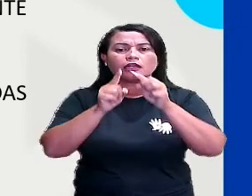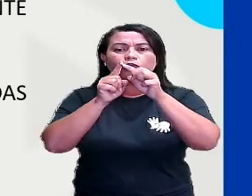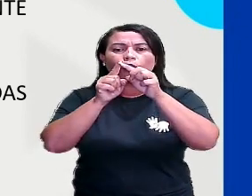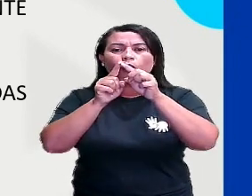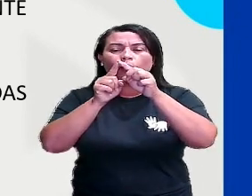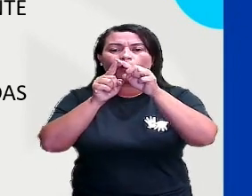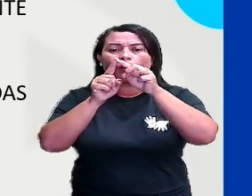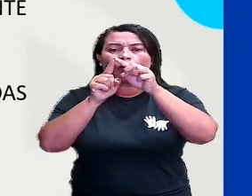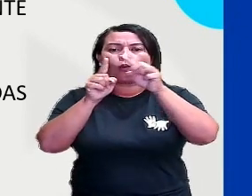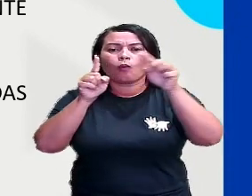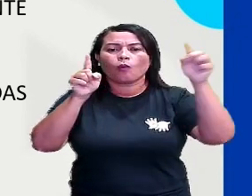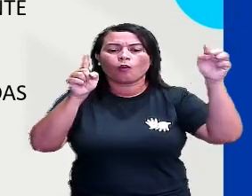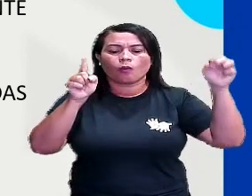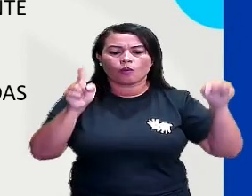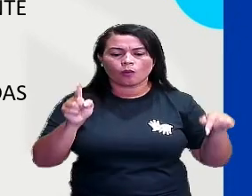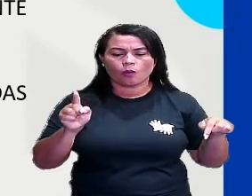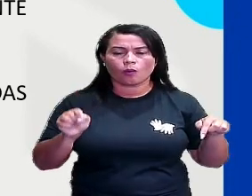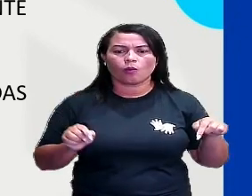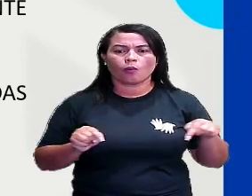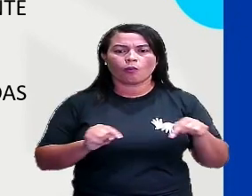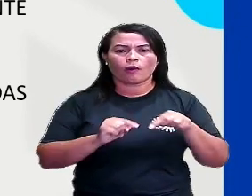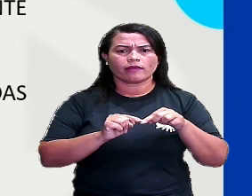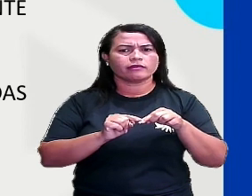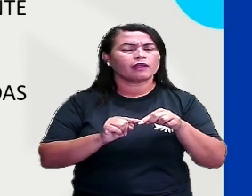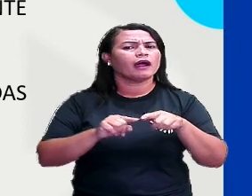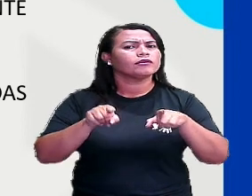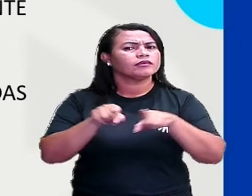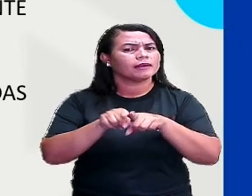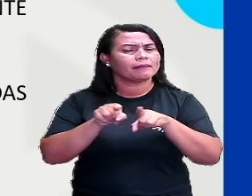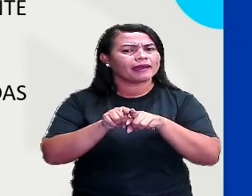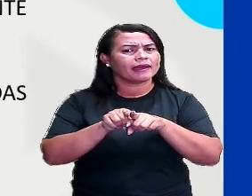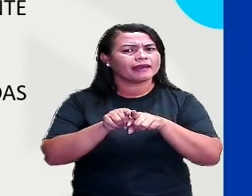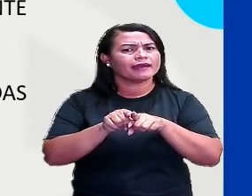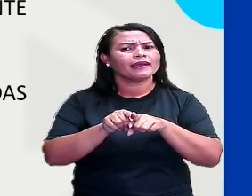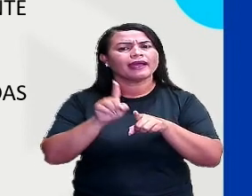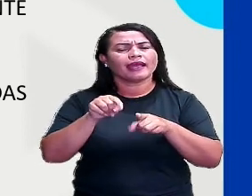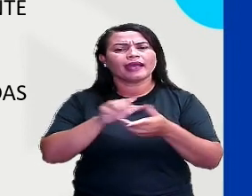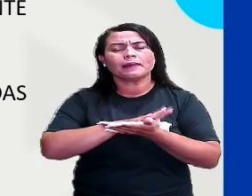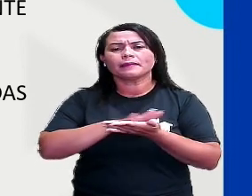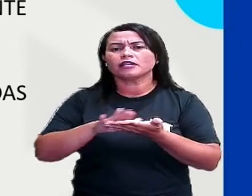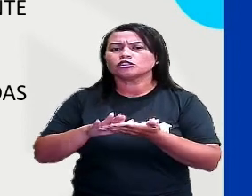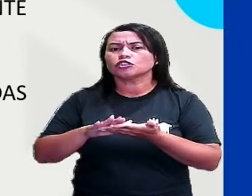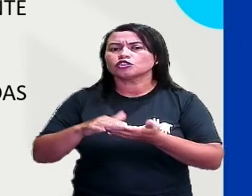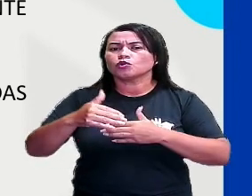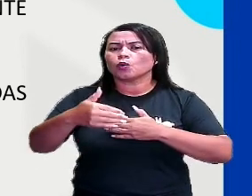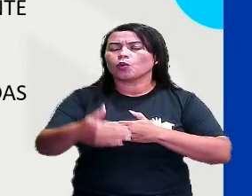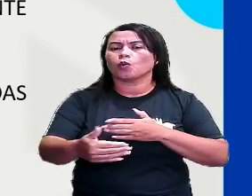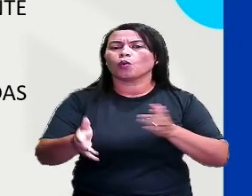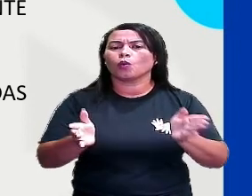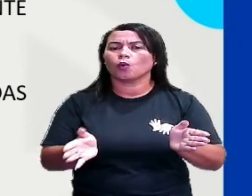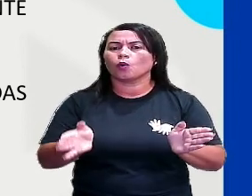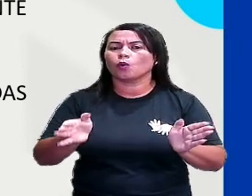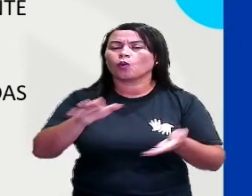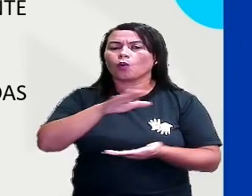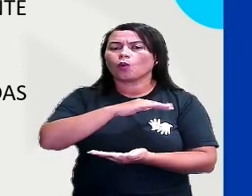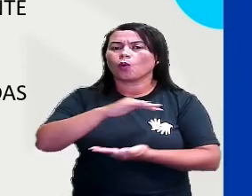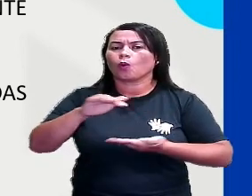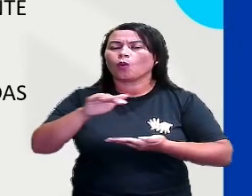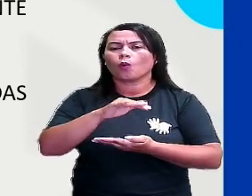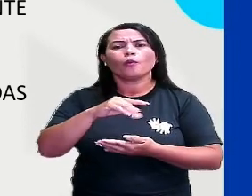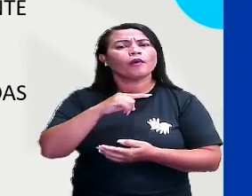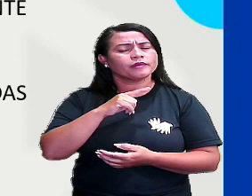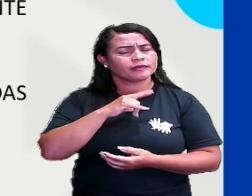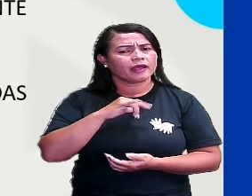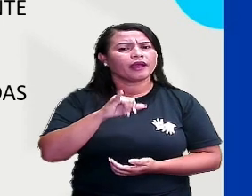É uma figura geométrica plana. O cubo é formado só por quadrados, né? Então, eu tenho